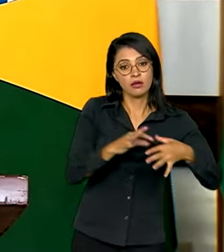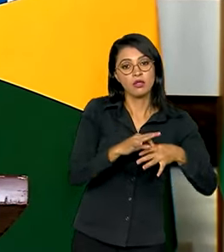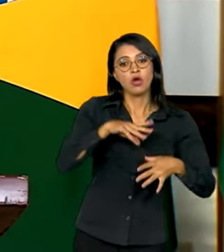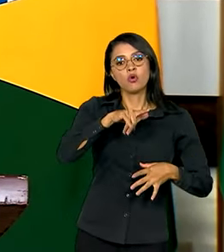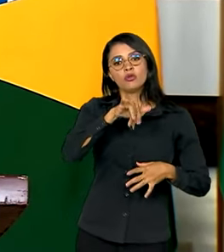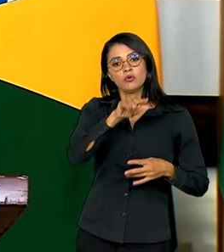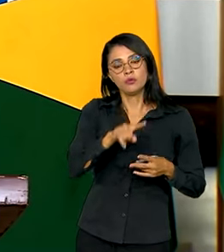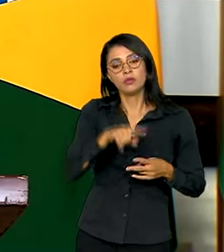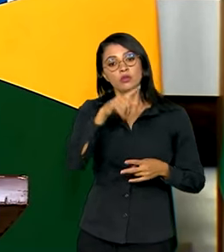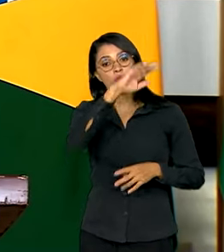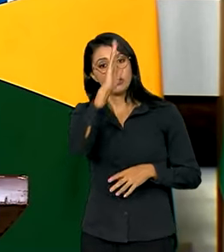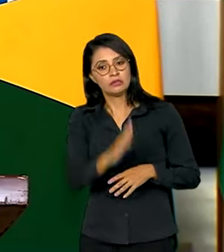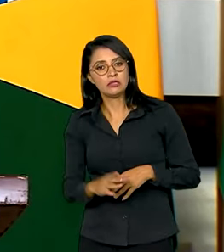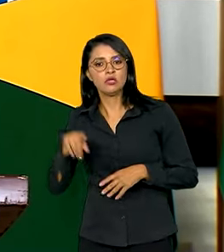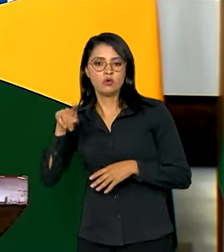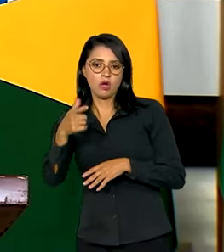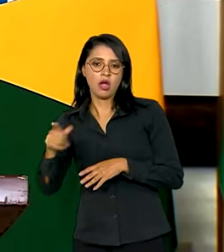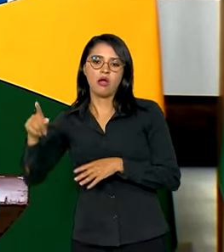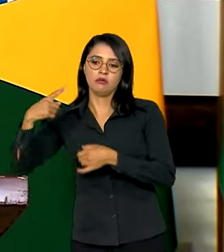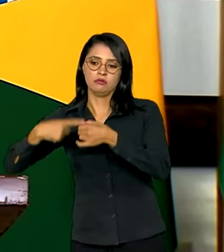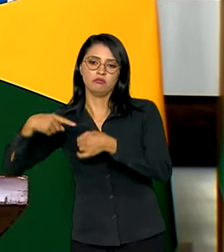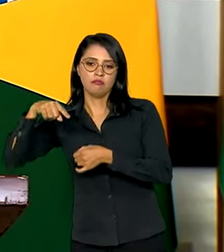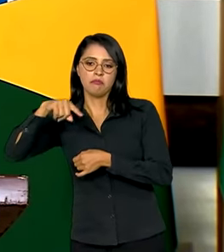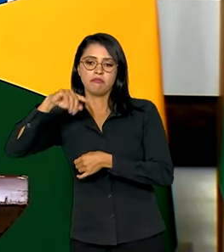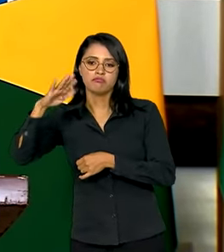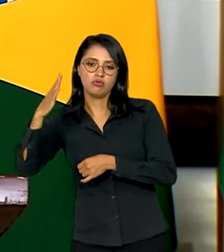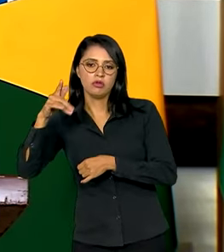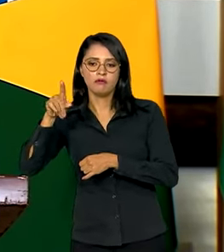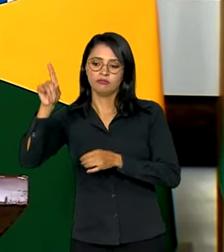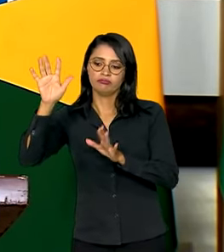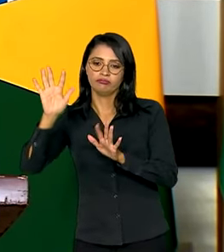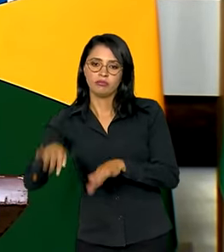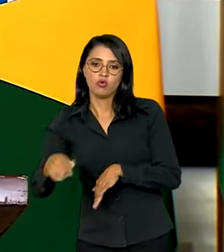a Guajará-Mirim, na Bolívia, a ser concluída com recursos brasileiros.